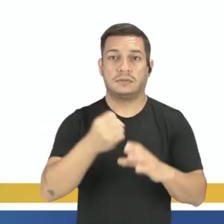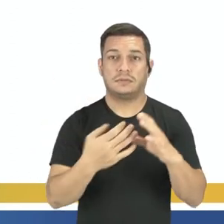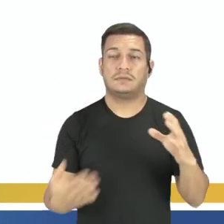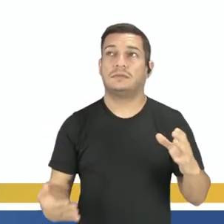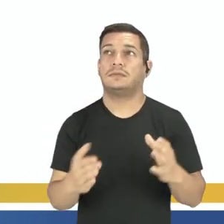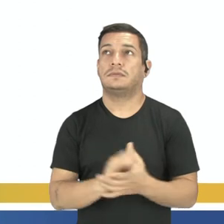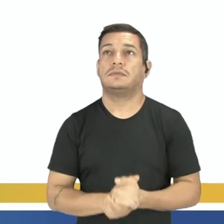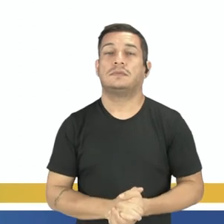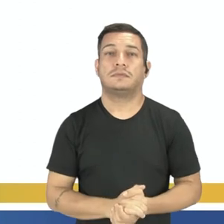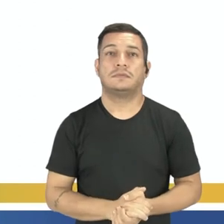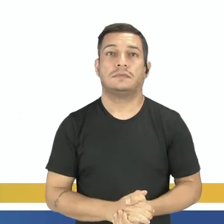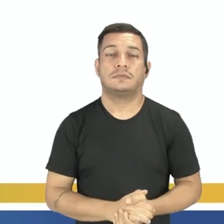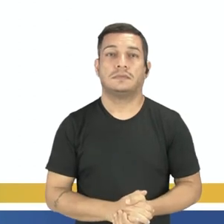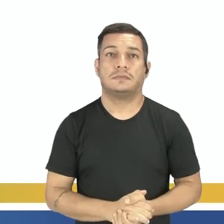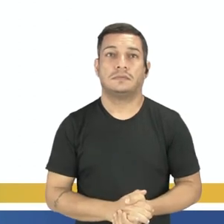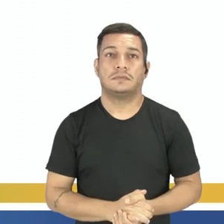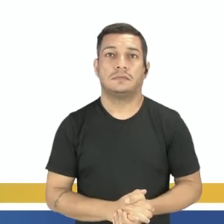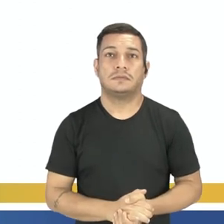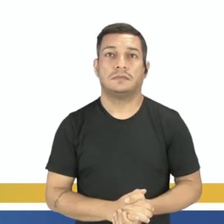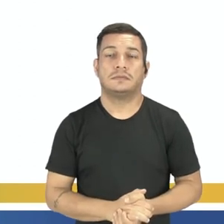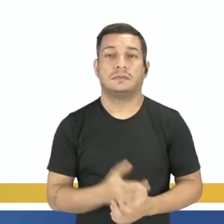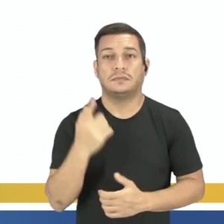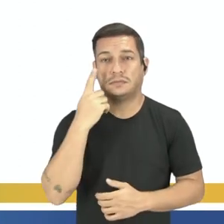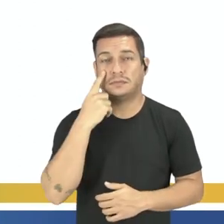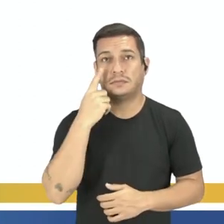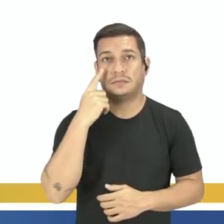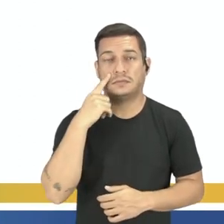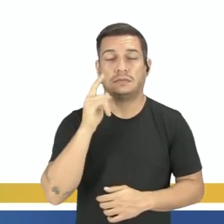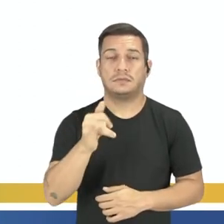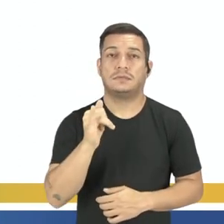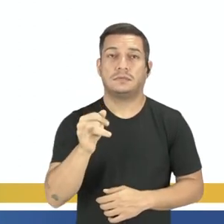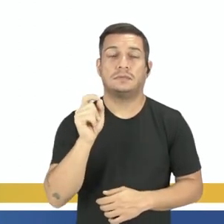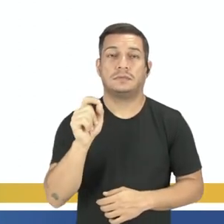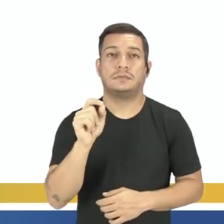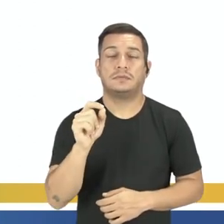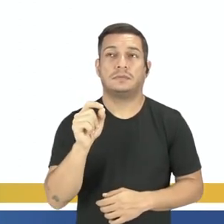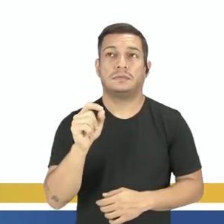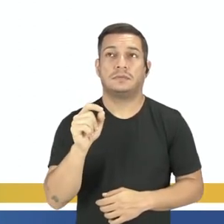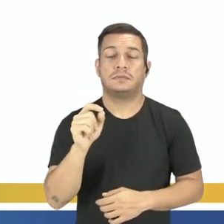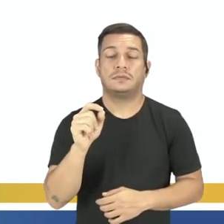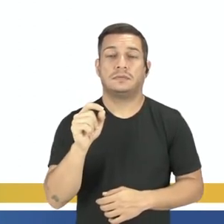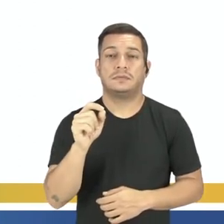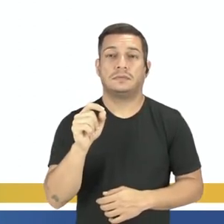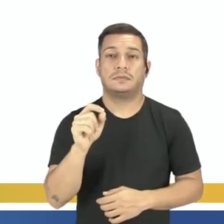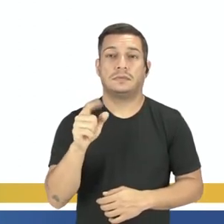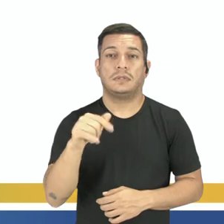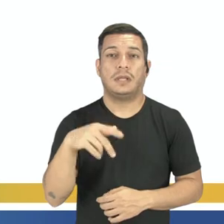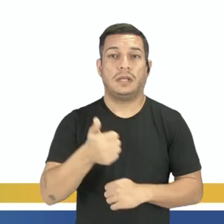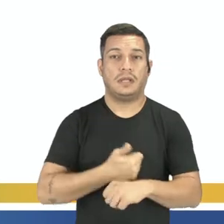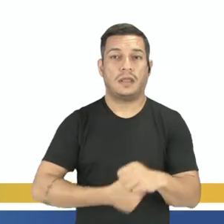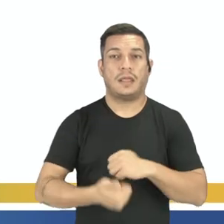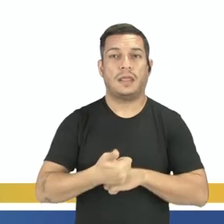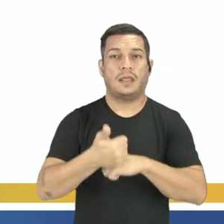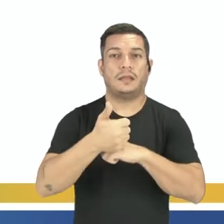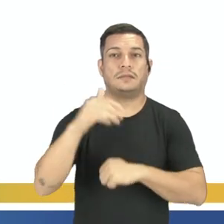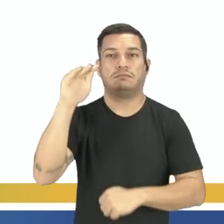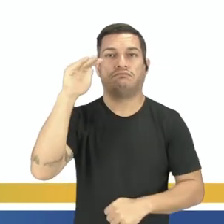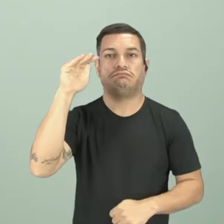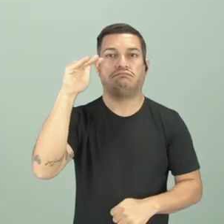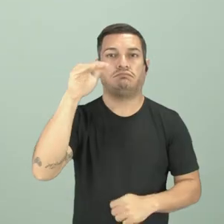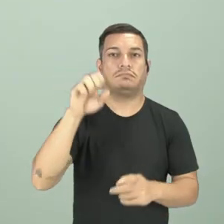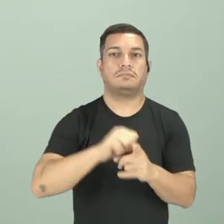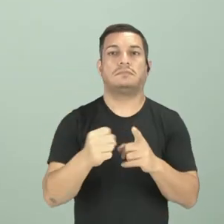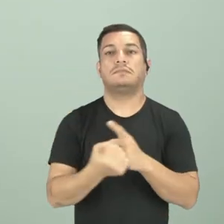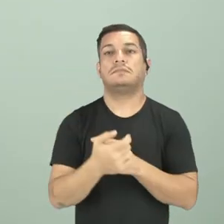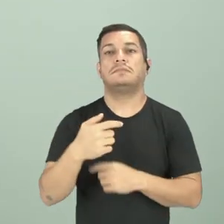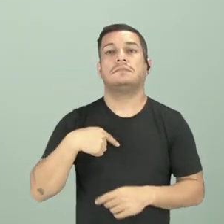características? Queridos, eu falei lá o que a estava no comando, o estava no topo da sociedade